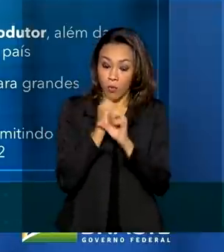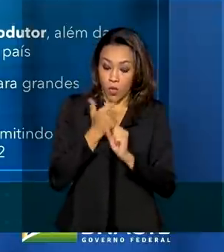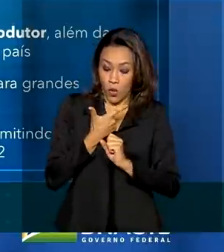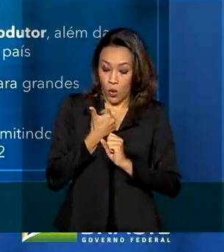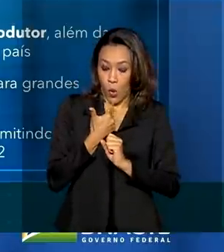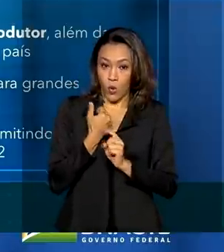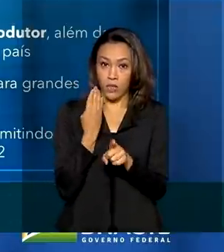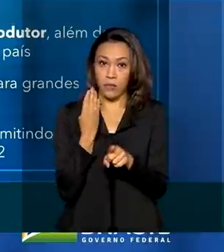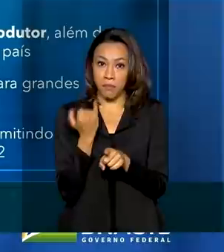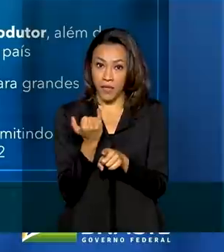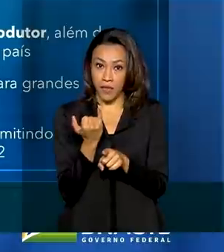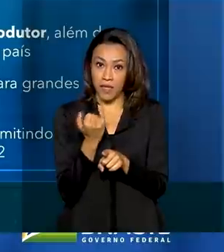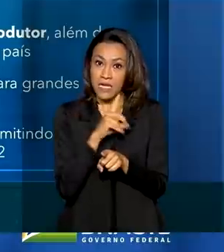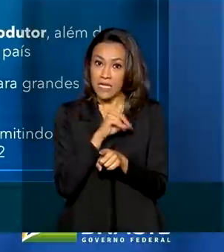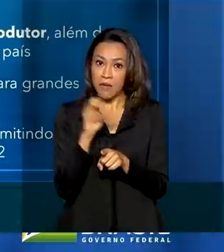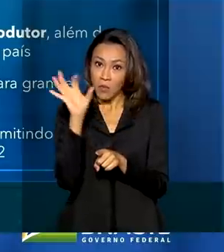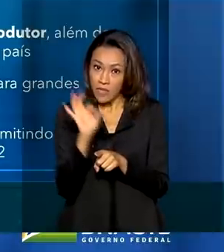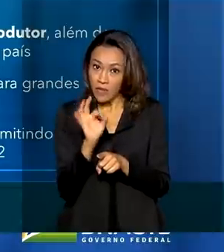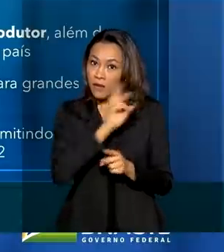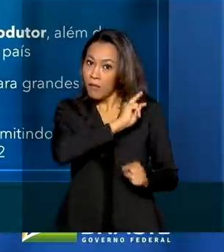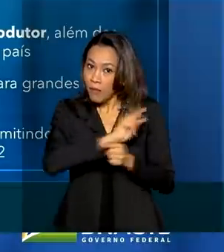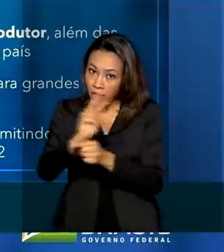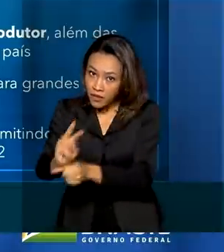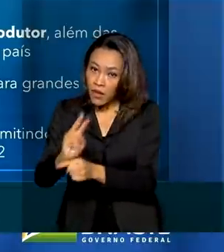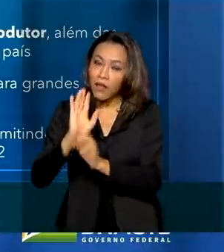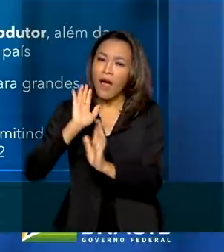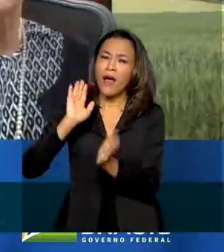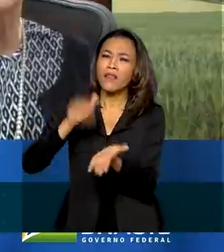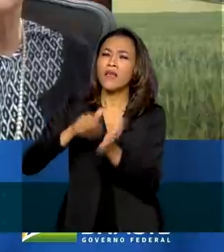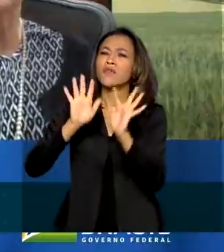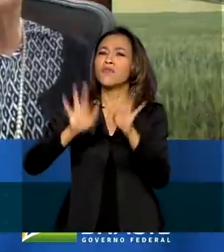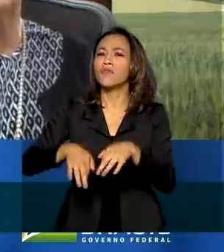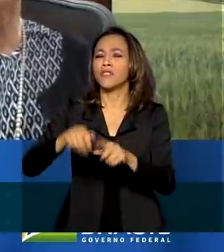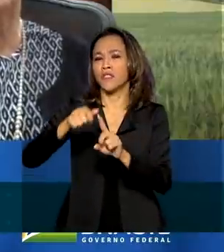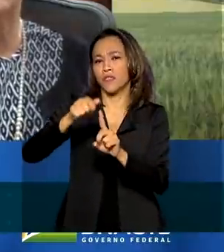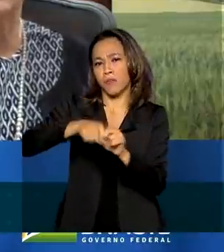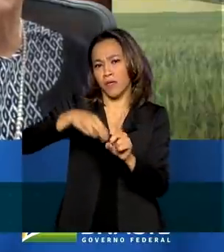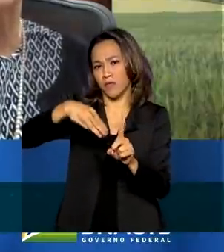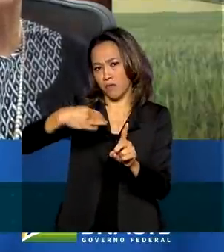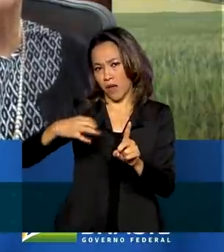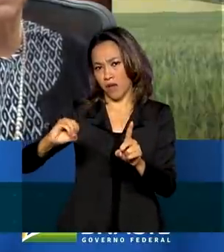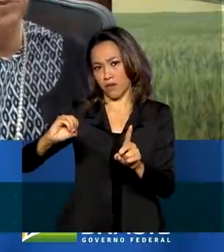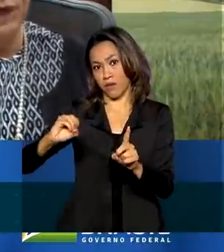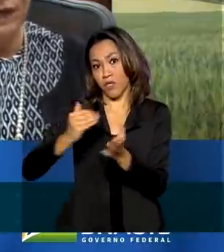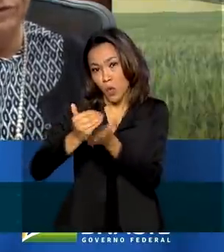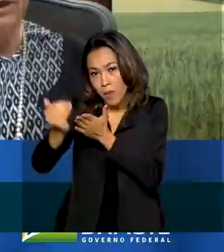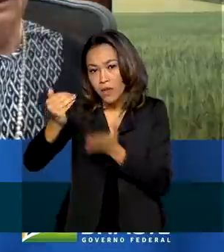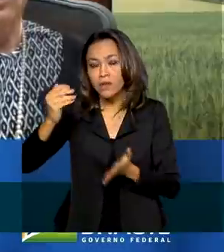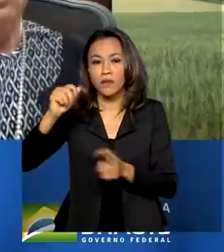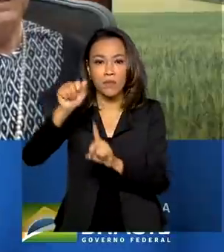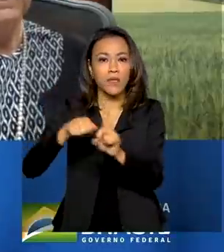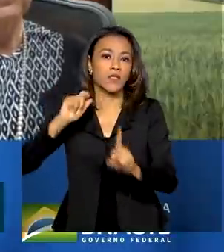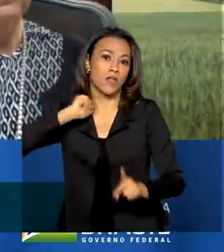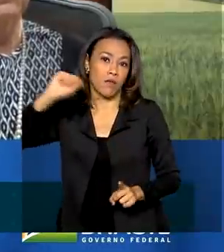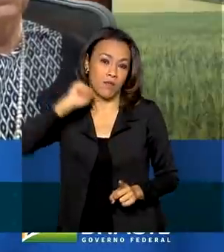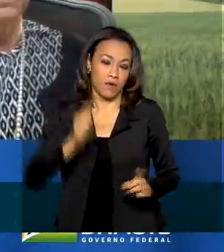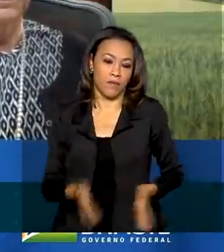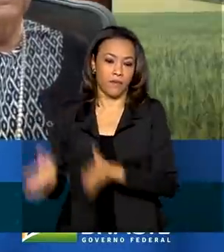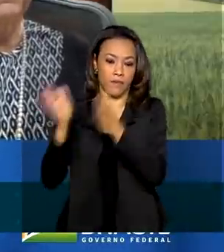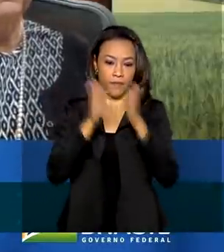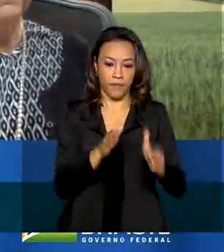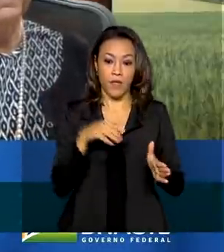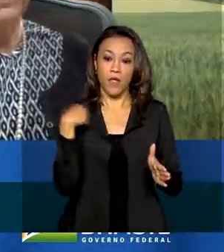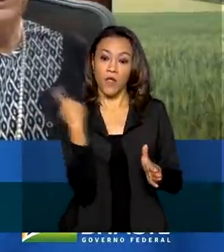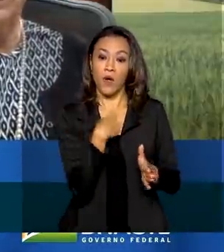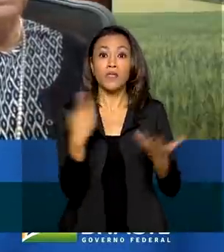% emprestados até o final de março, começo de abril. Nós queremos mais gente participando do agro. O agro